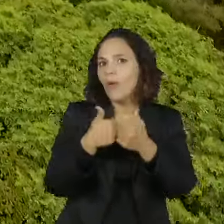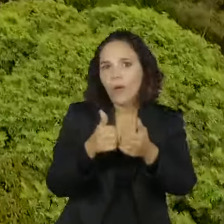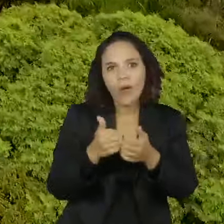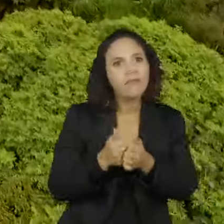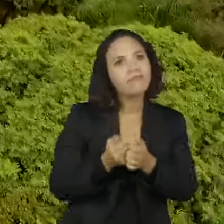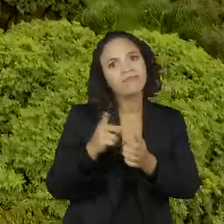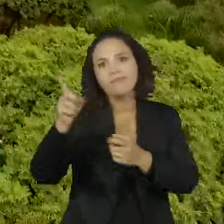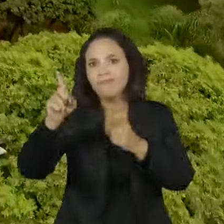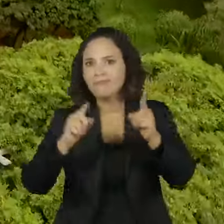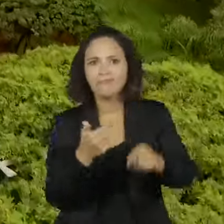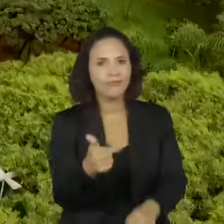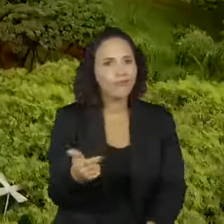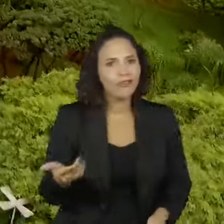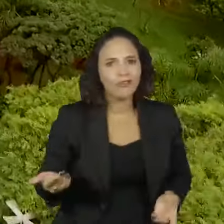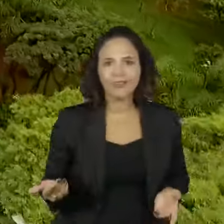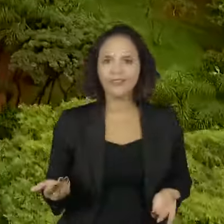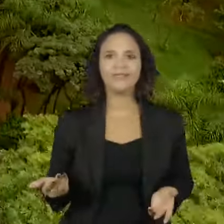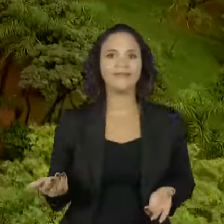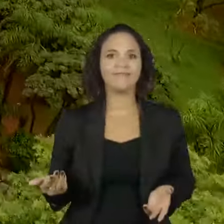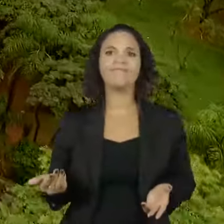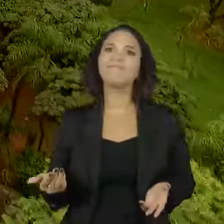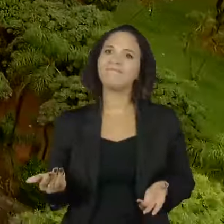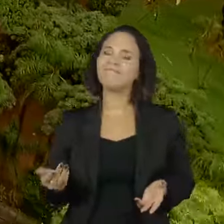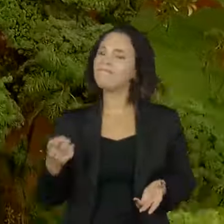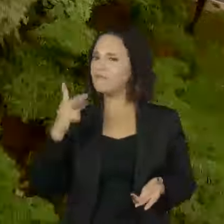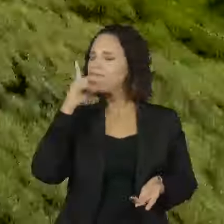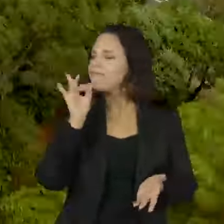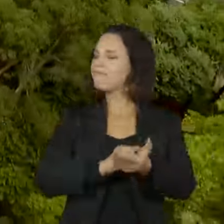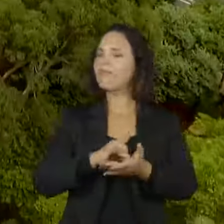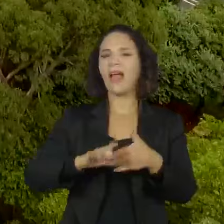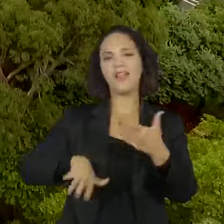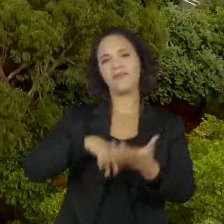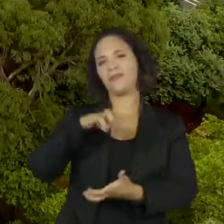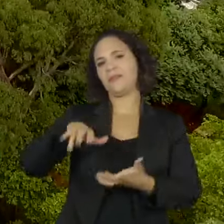todos os lugares, né? Então, foi uma revolução.